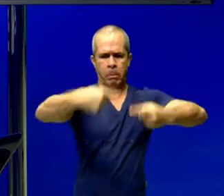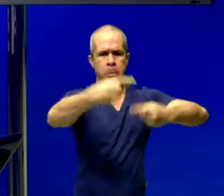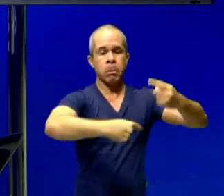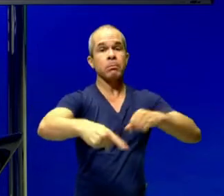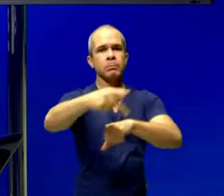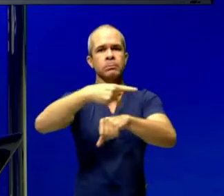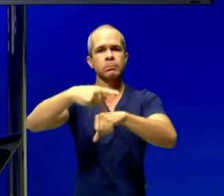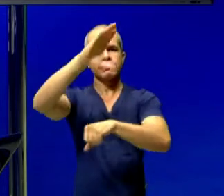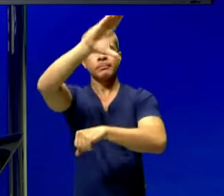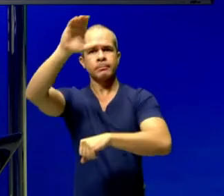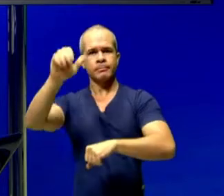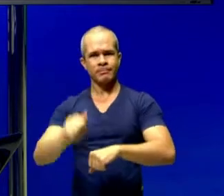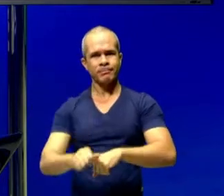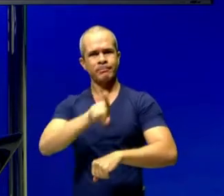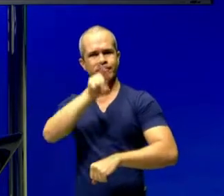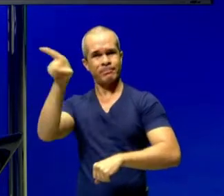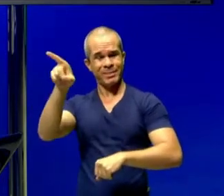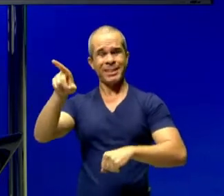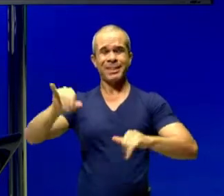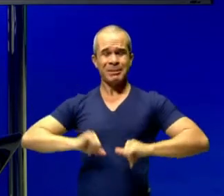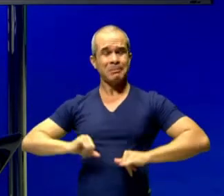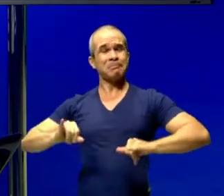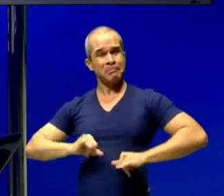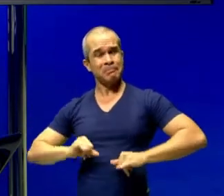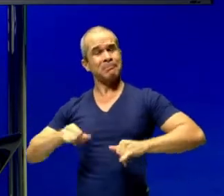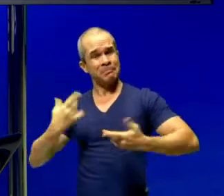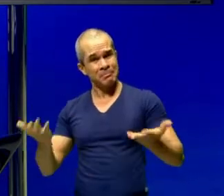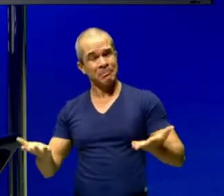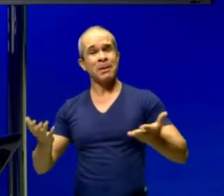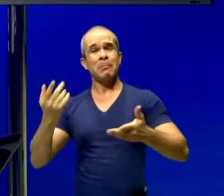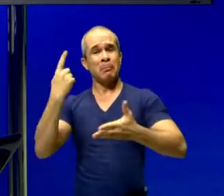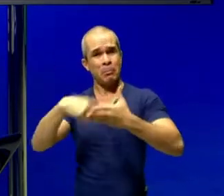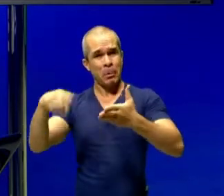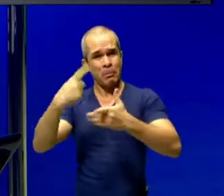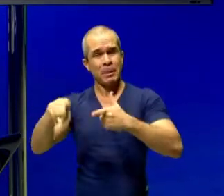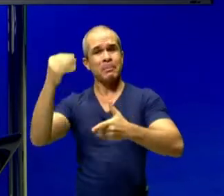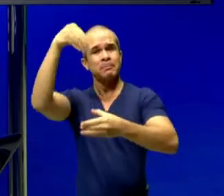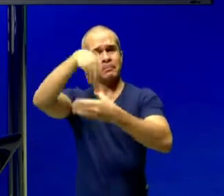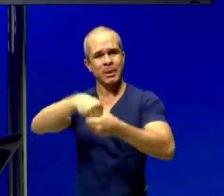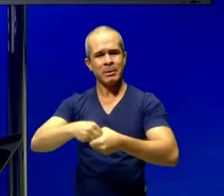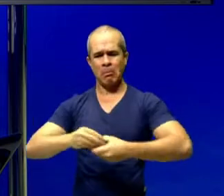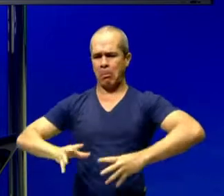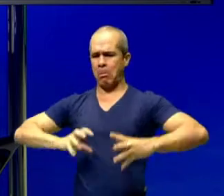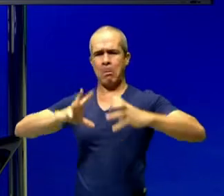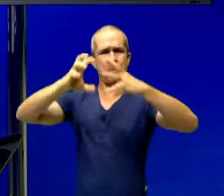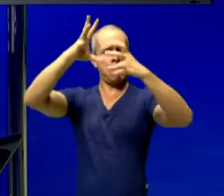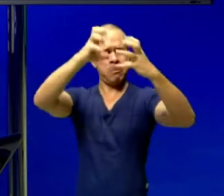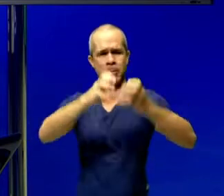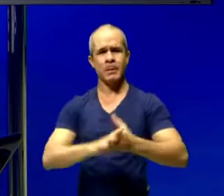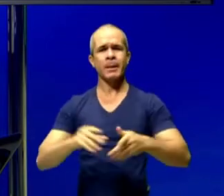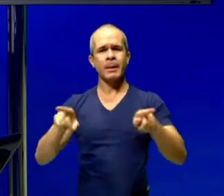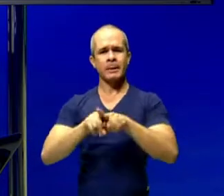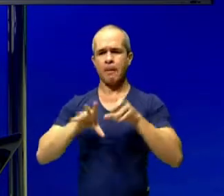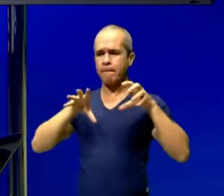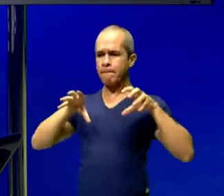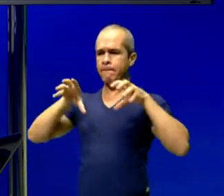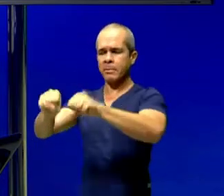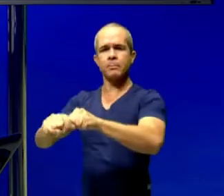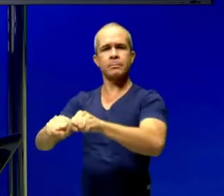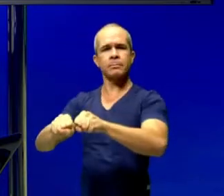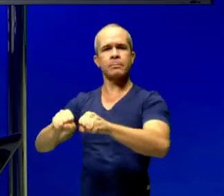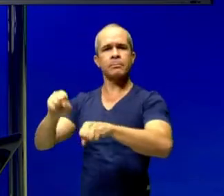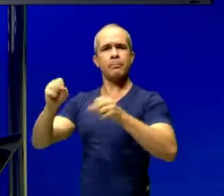passaram a sofrer conflitos internos, brigas internas, golpes e